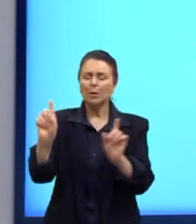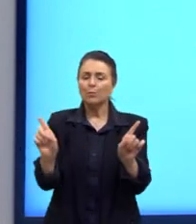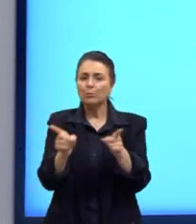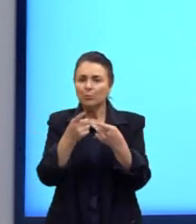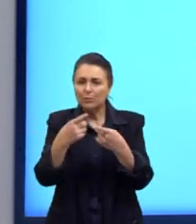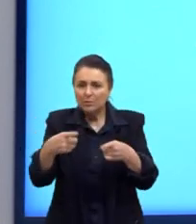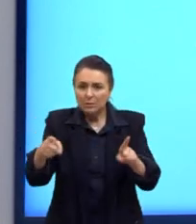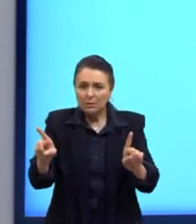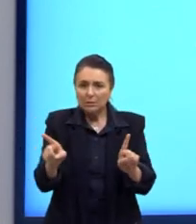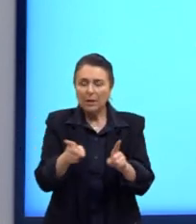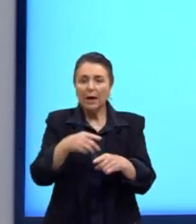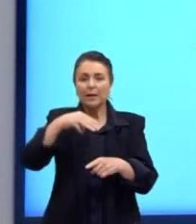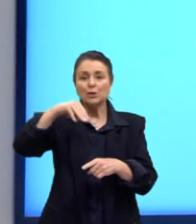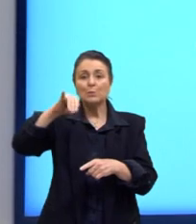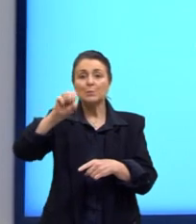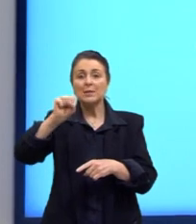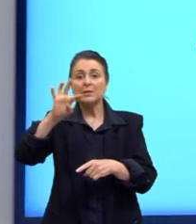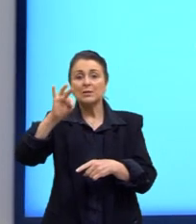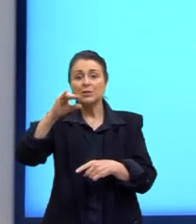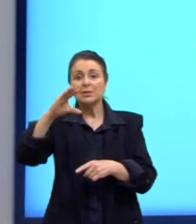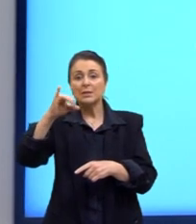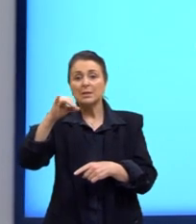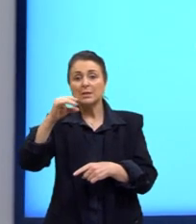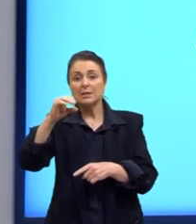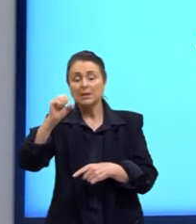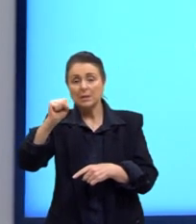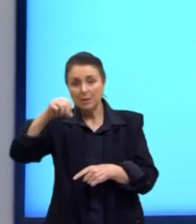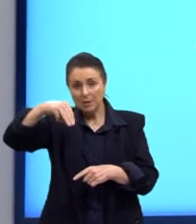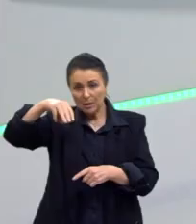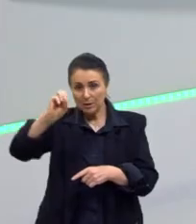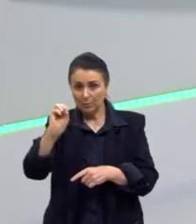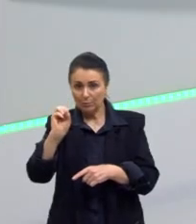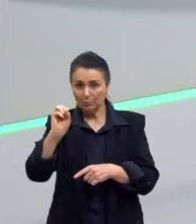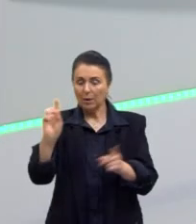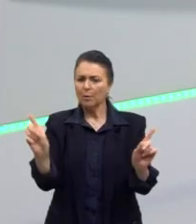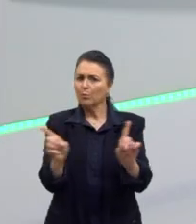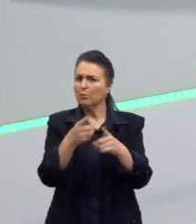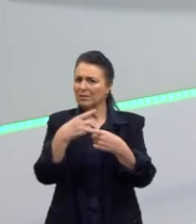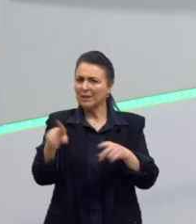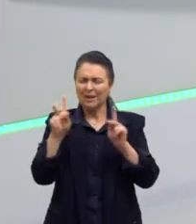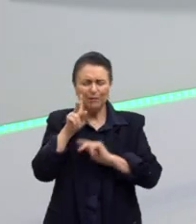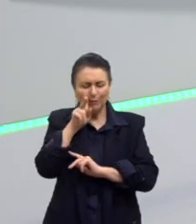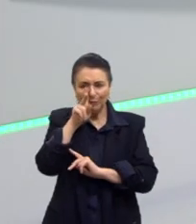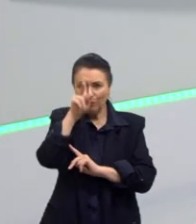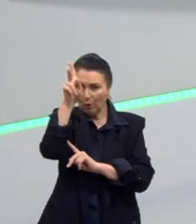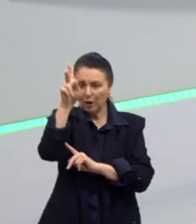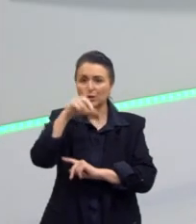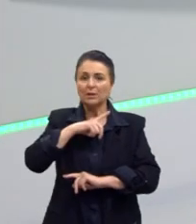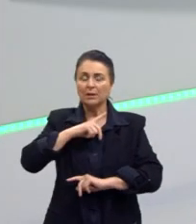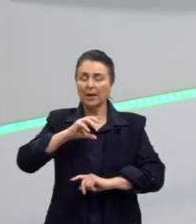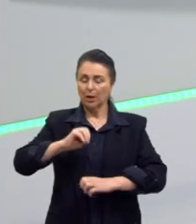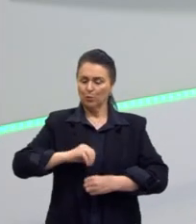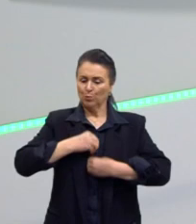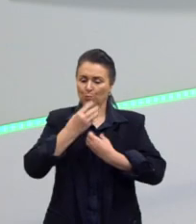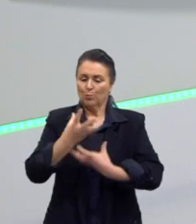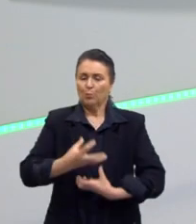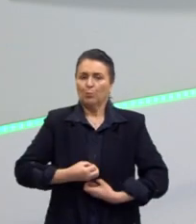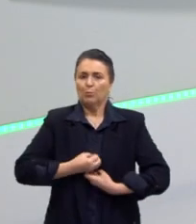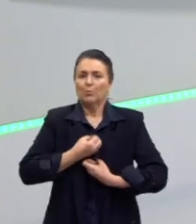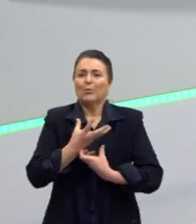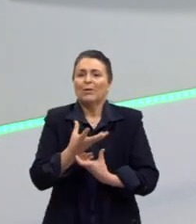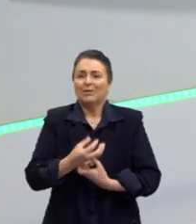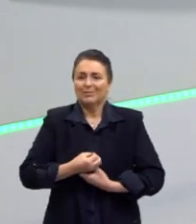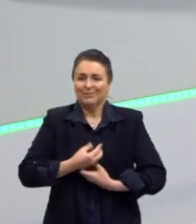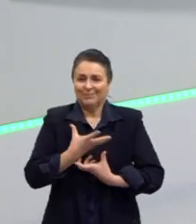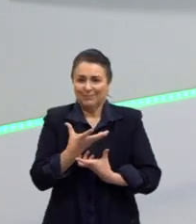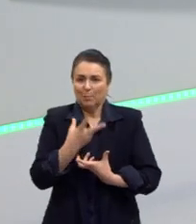Musicalidade e misticismo. Essa questão da musicalidade, ela é bastante forte, a gente vai ver ali num poema depois. Essa questão de ser um poema